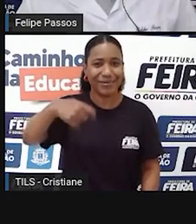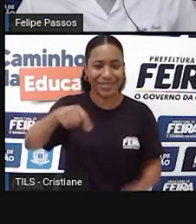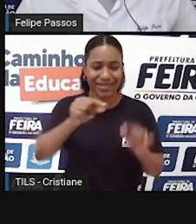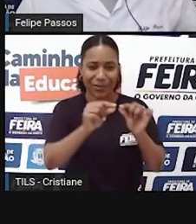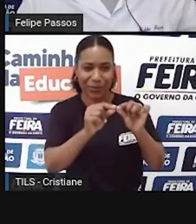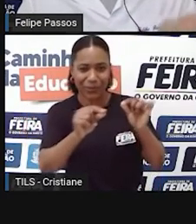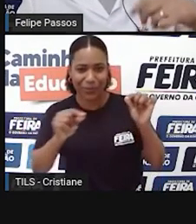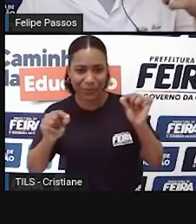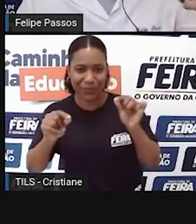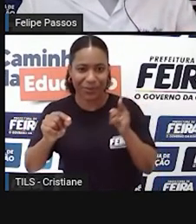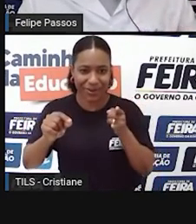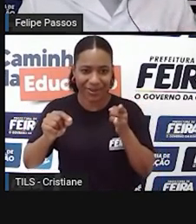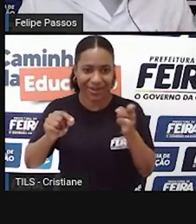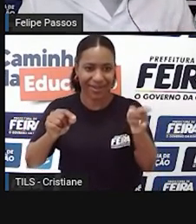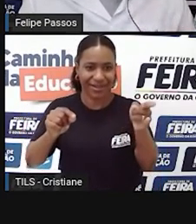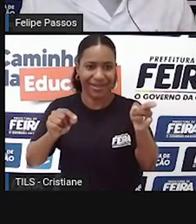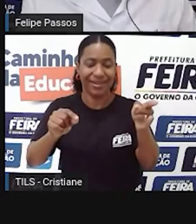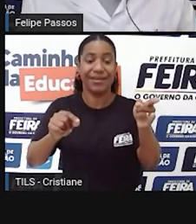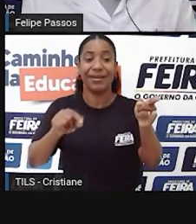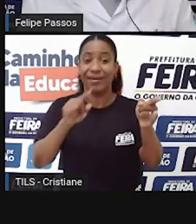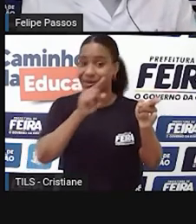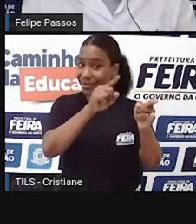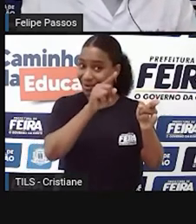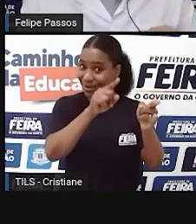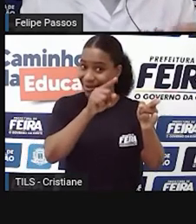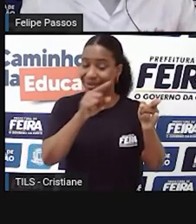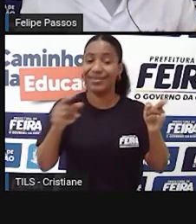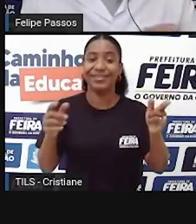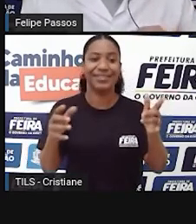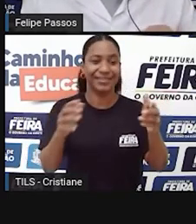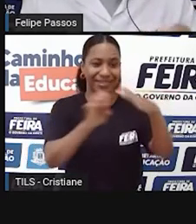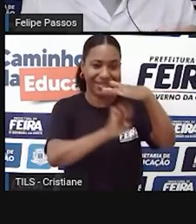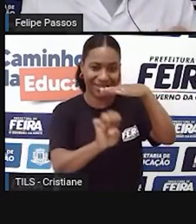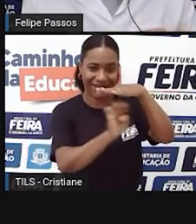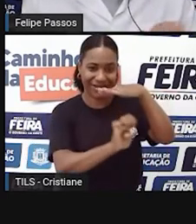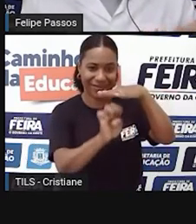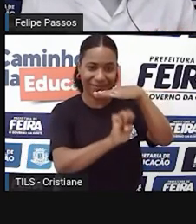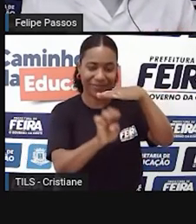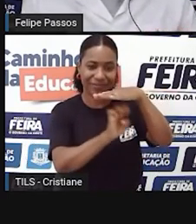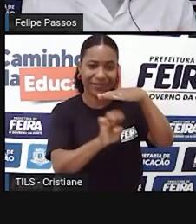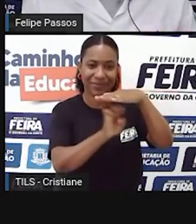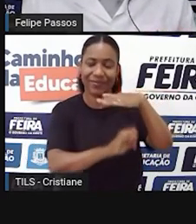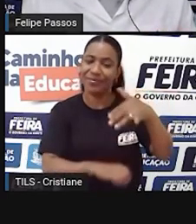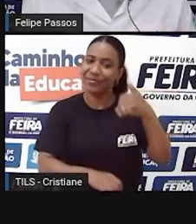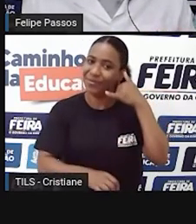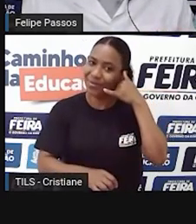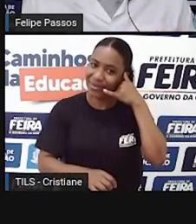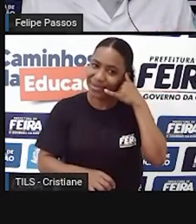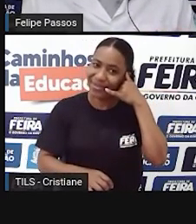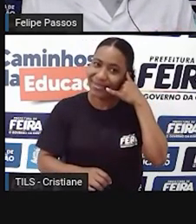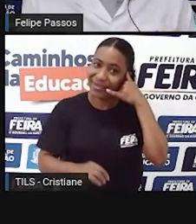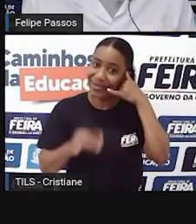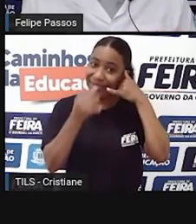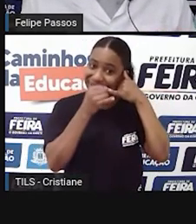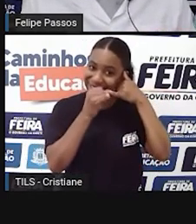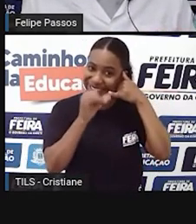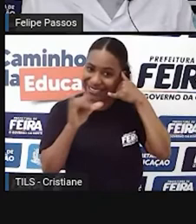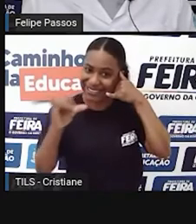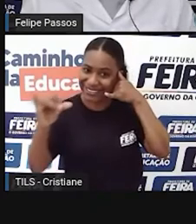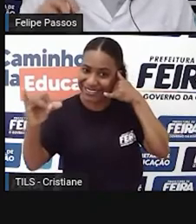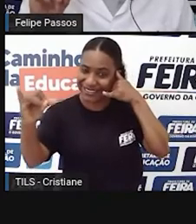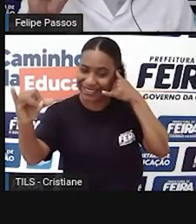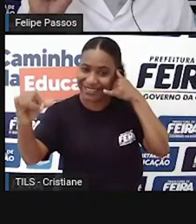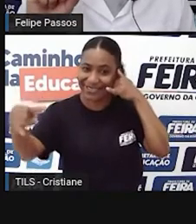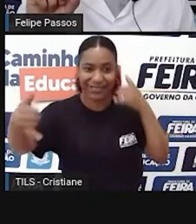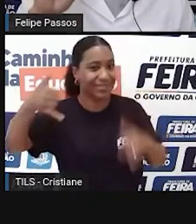fio, tinha uma central de comunicação que fazia a ligação entre esses telefones especificamente.